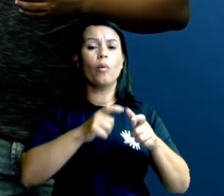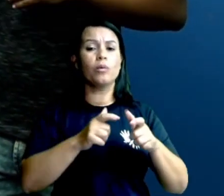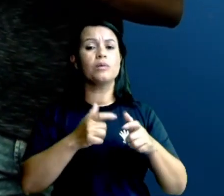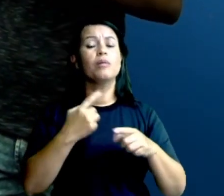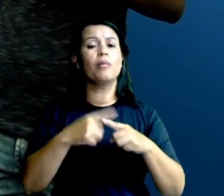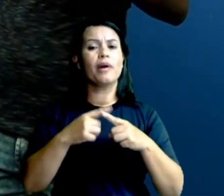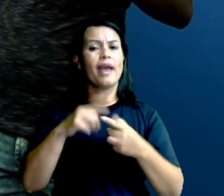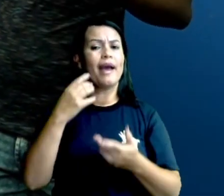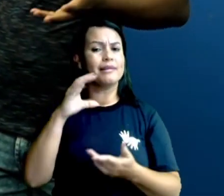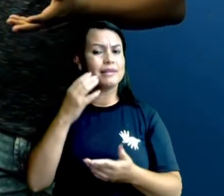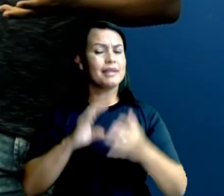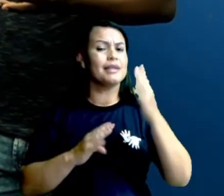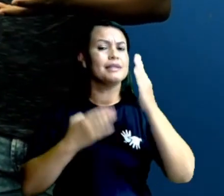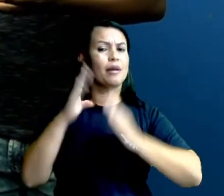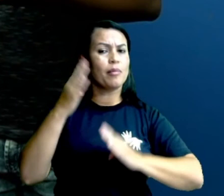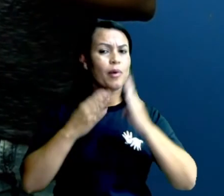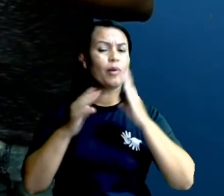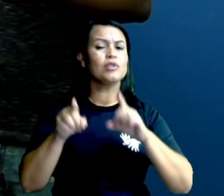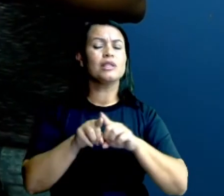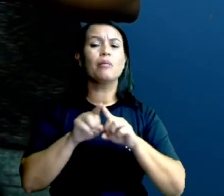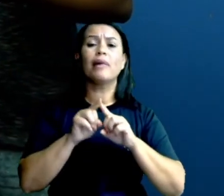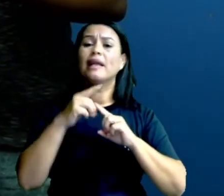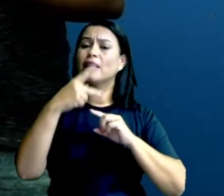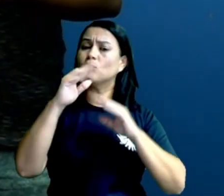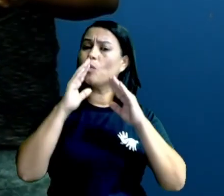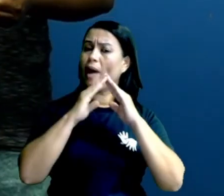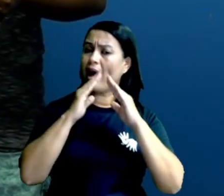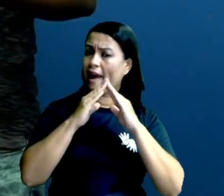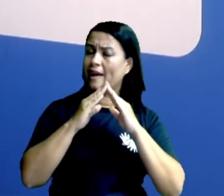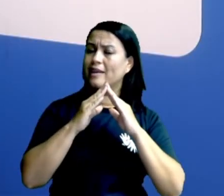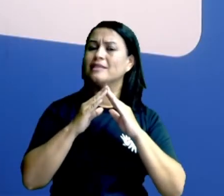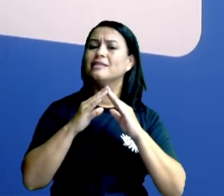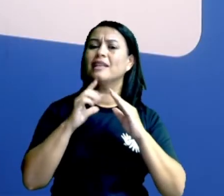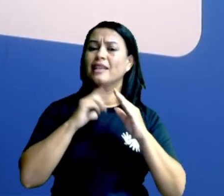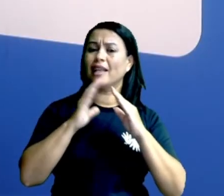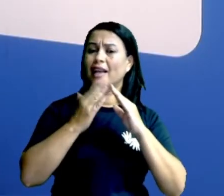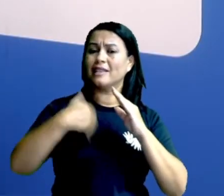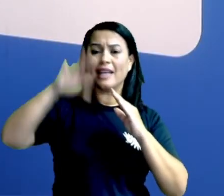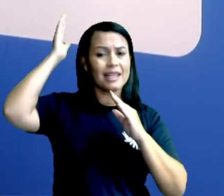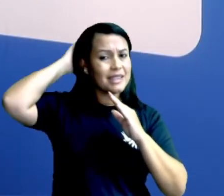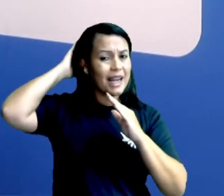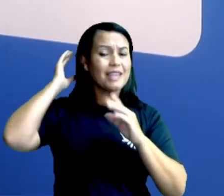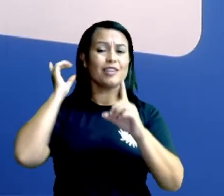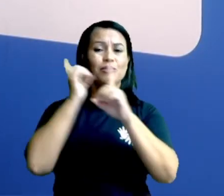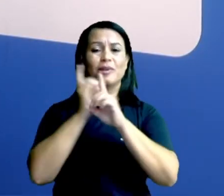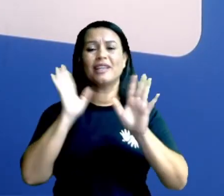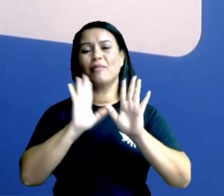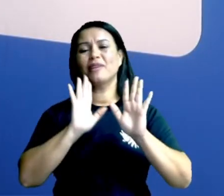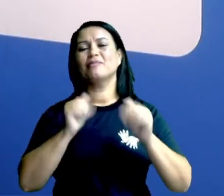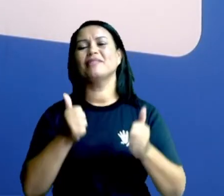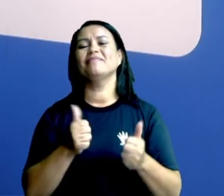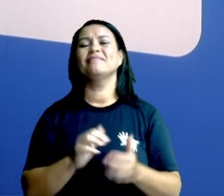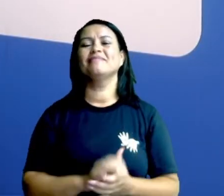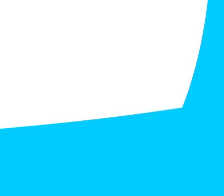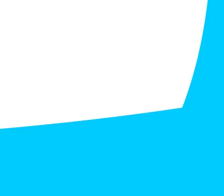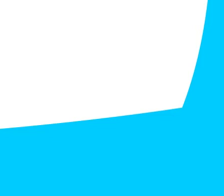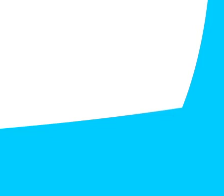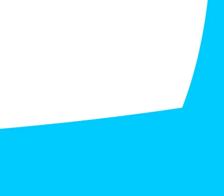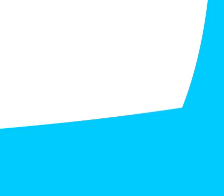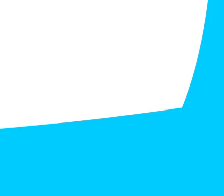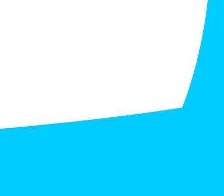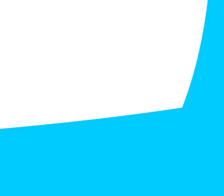ciência, a biologia no seu quintal, na sua casa, tá certo? Valeu por mais esse encontro, até a próxima. Tchau, tchau!